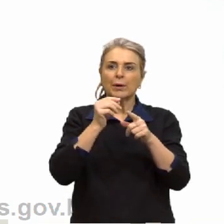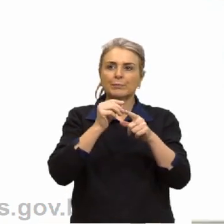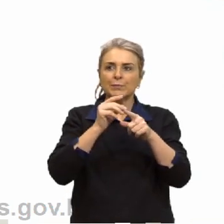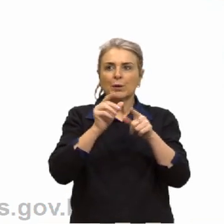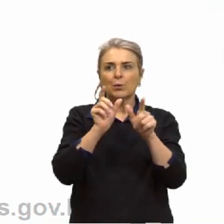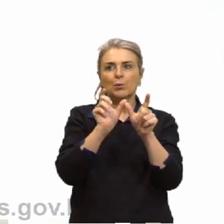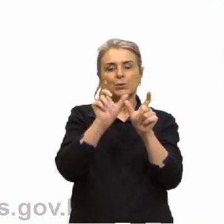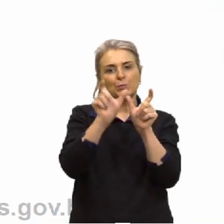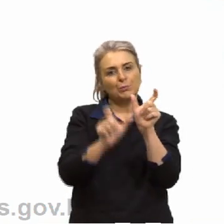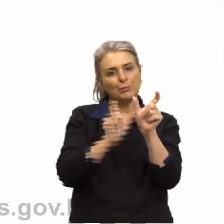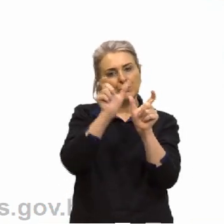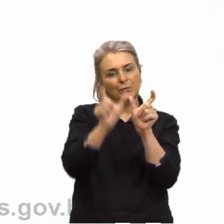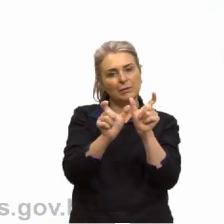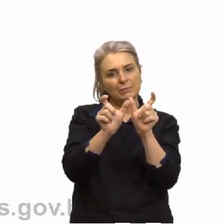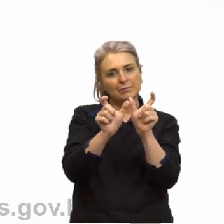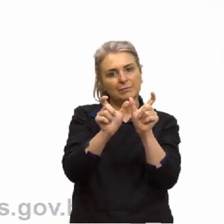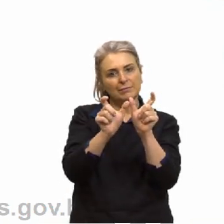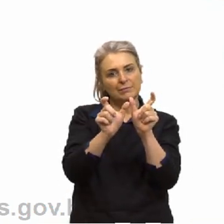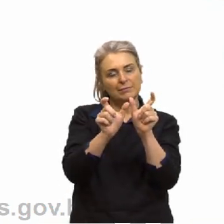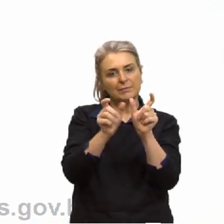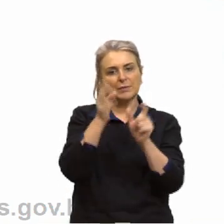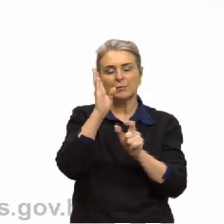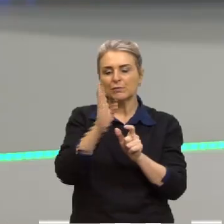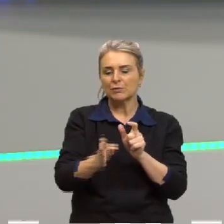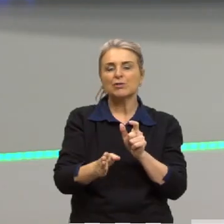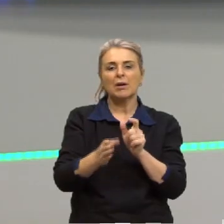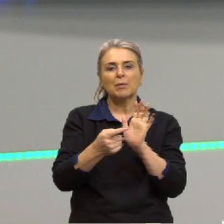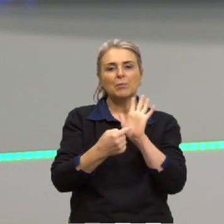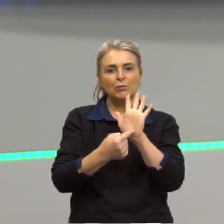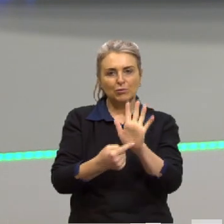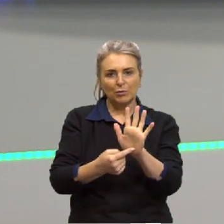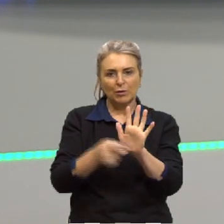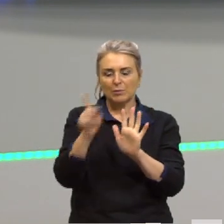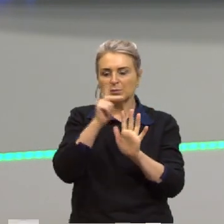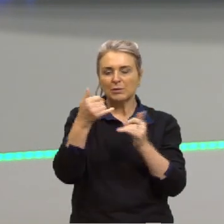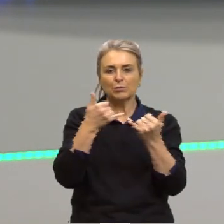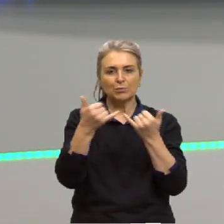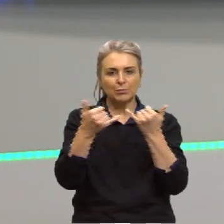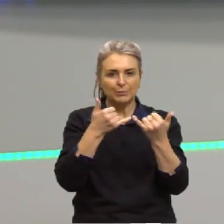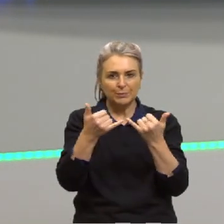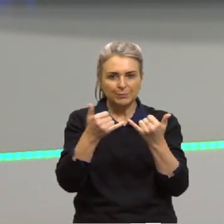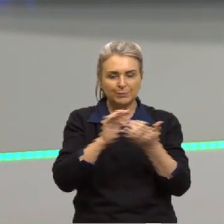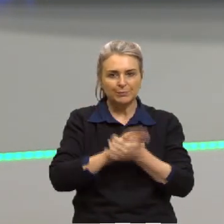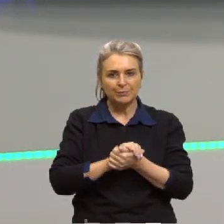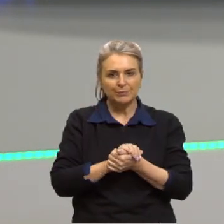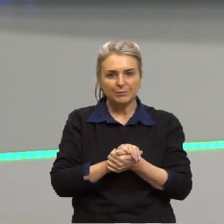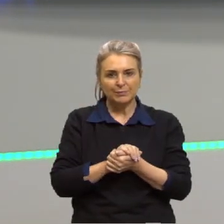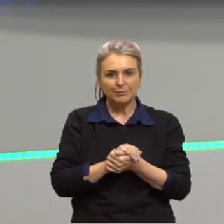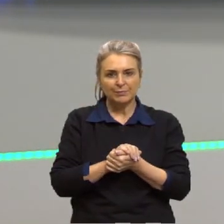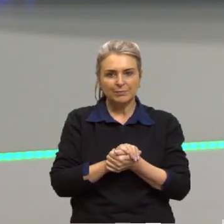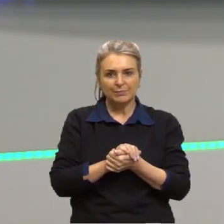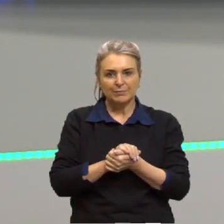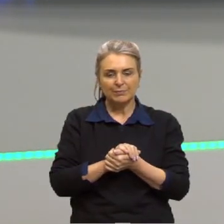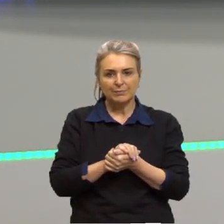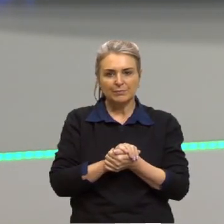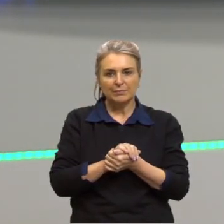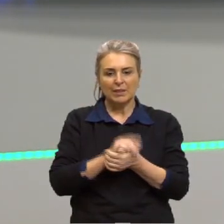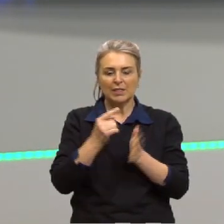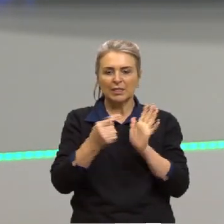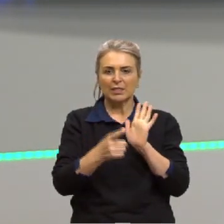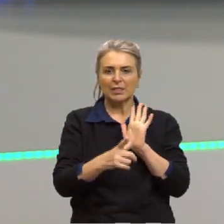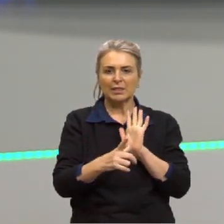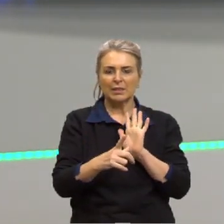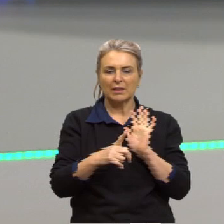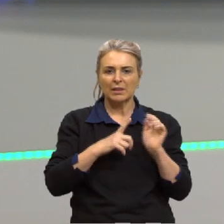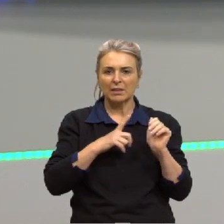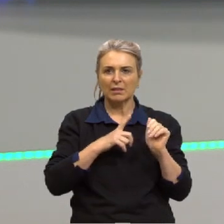olhou isso também em outras aulas, tá? E aqui eu trouxe um exemplo que eu acho que é mais fácil de vocês entenderem. Aqui eu tenho, né,